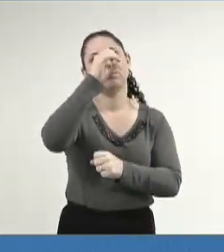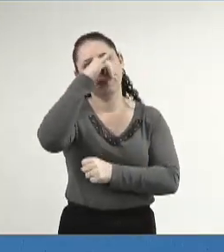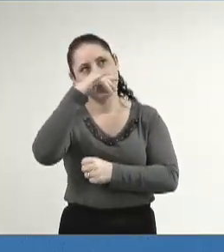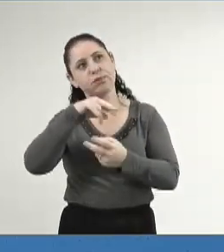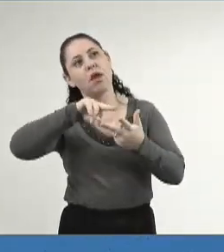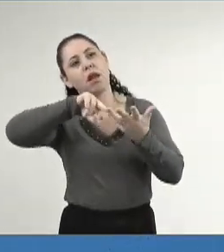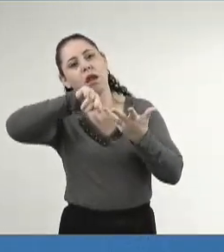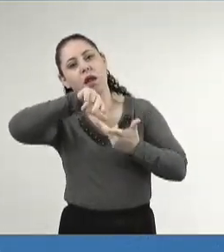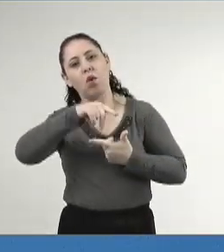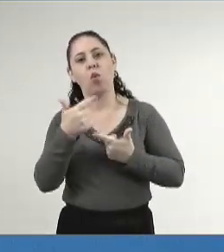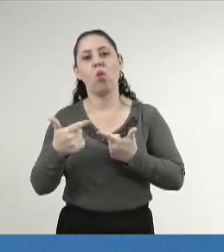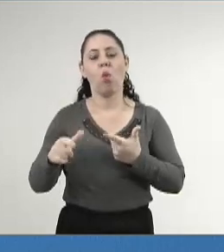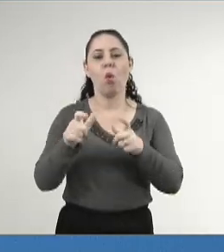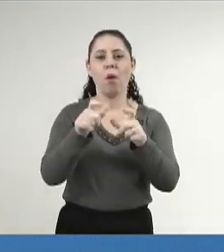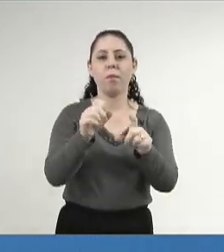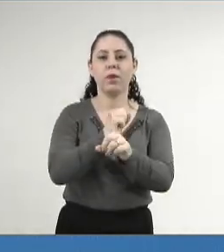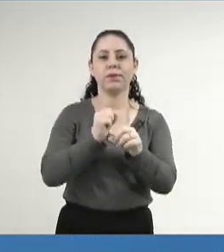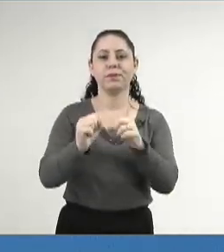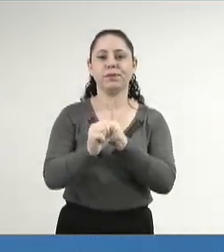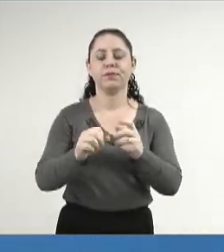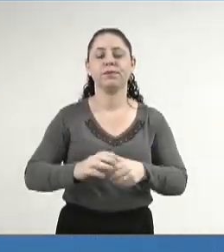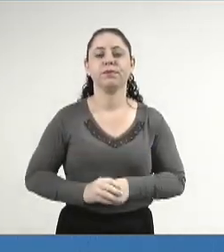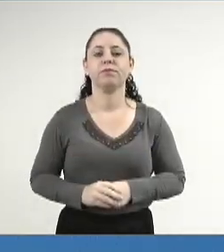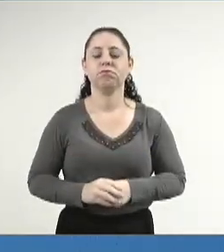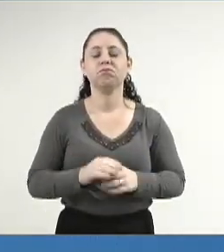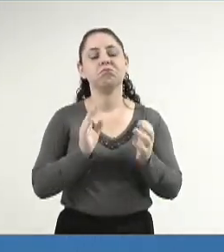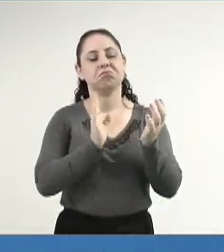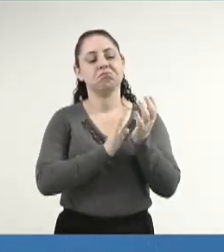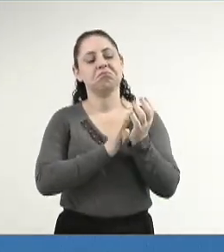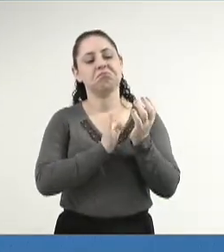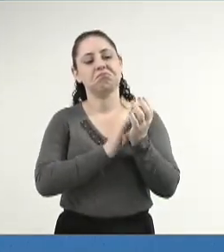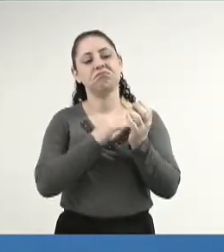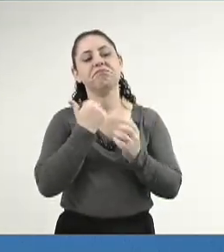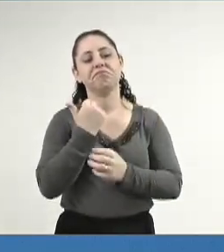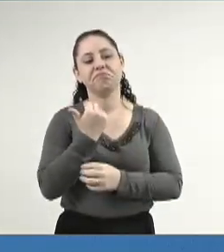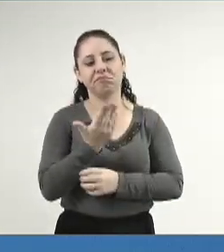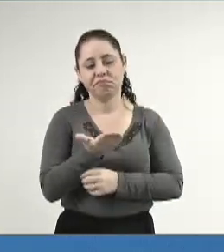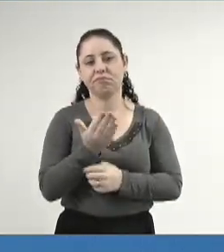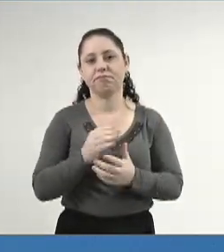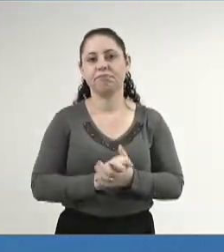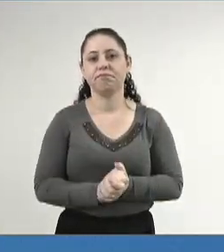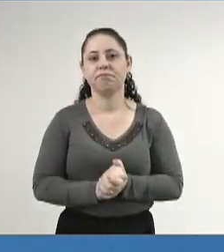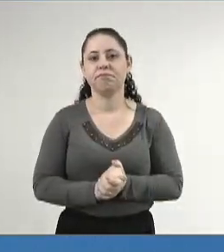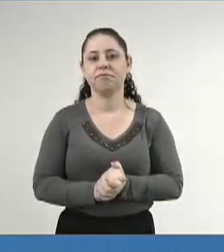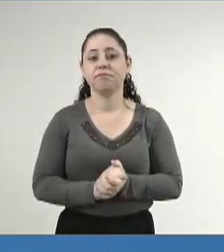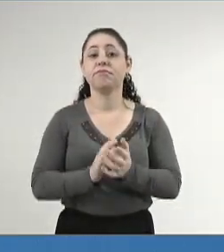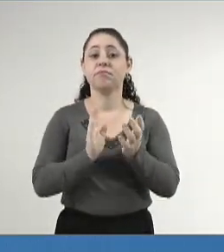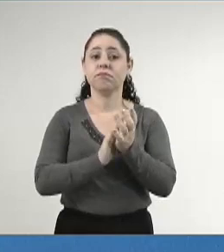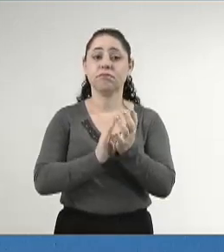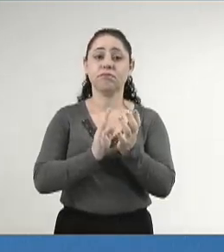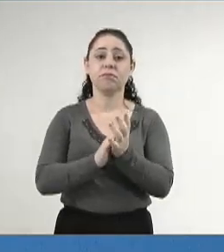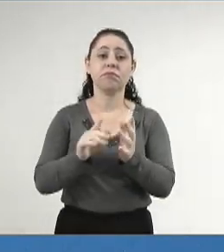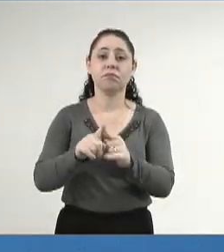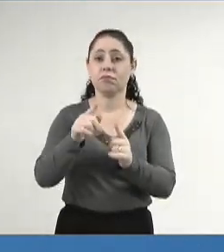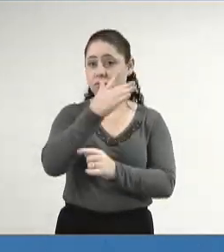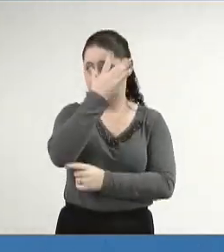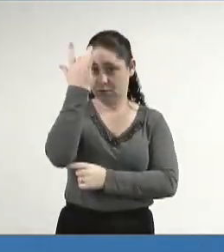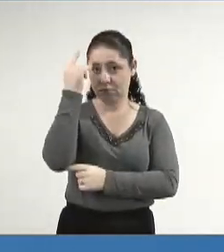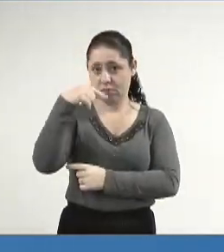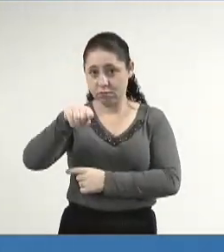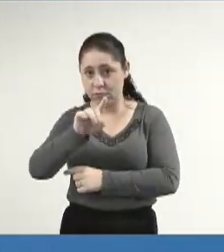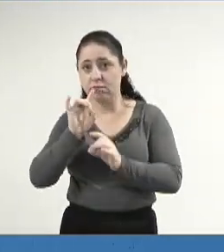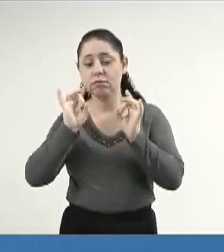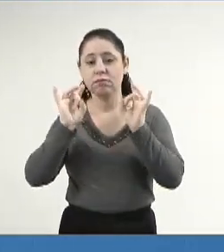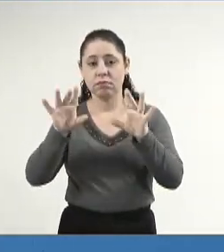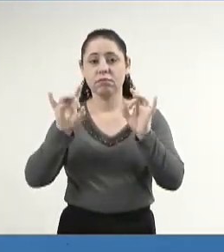de tantos outros segmentos da sociedade. Quero parabenizar a vossa excelência e parabenizar também as pessoas, em